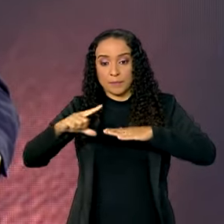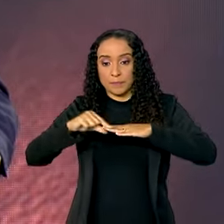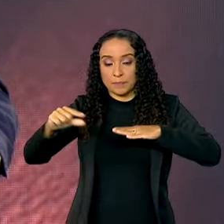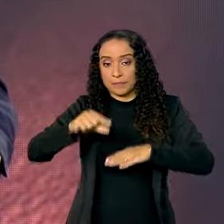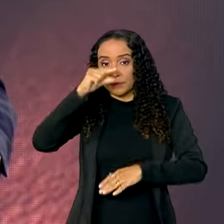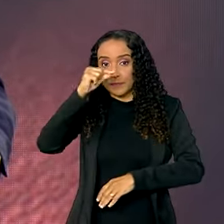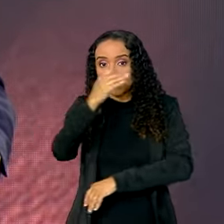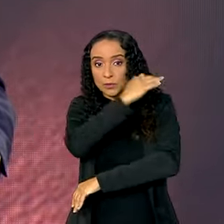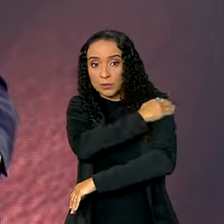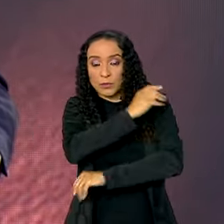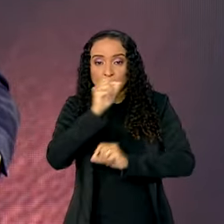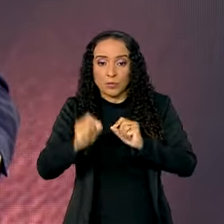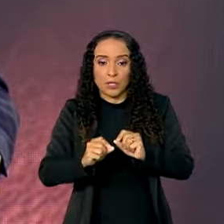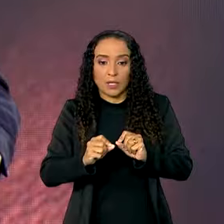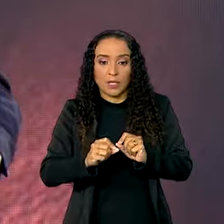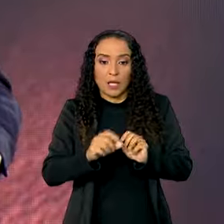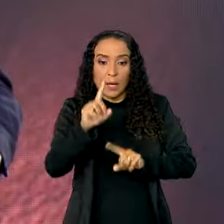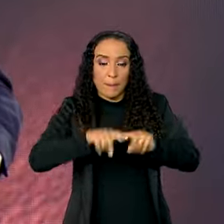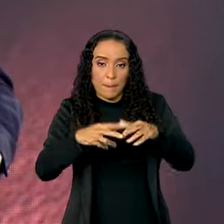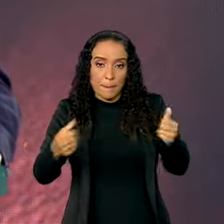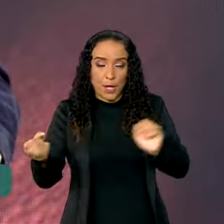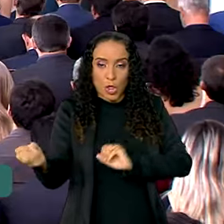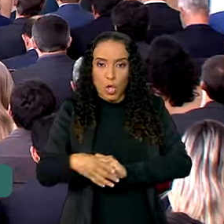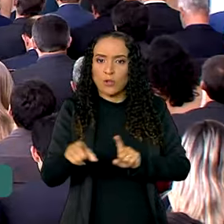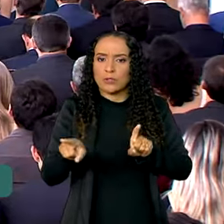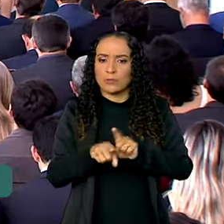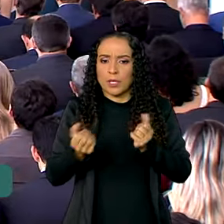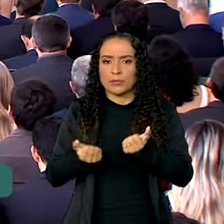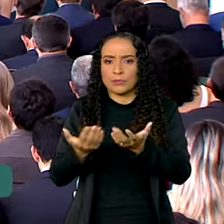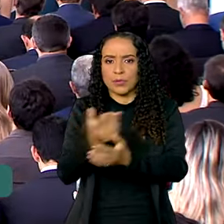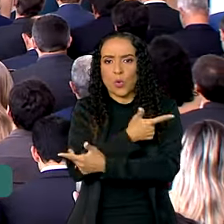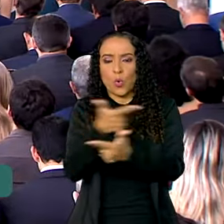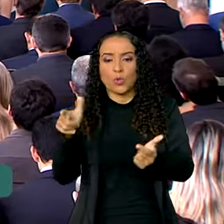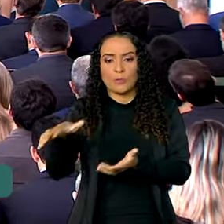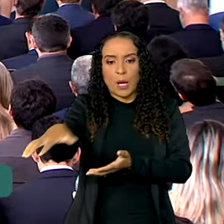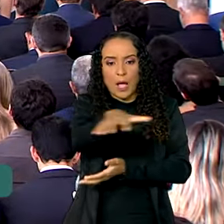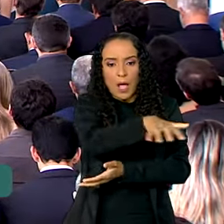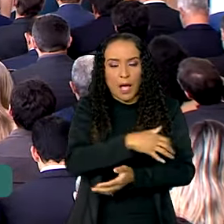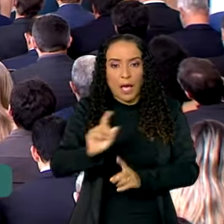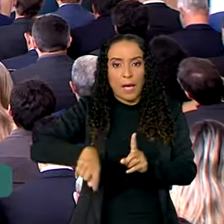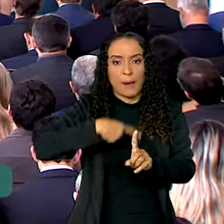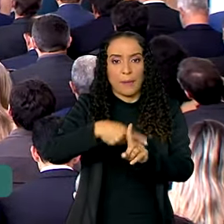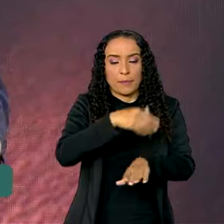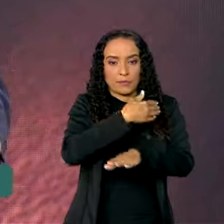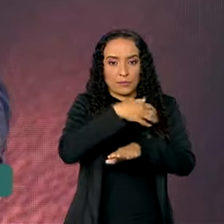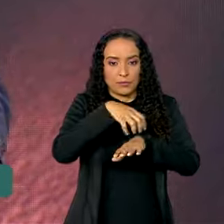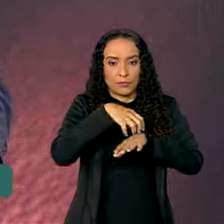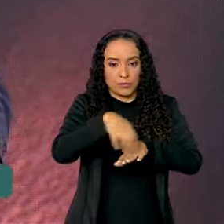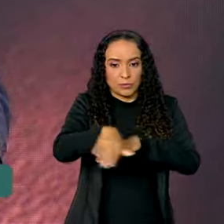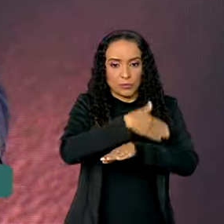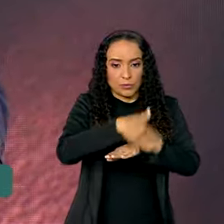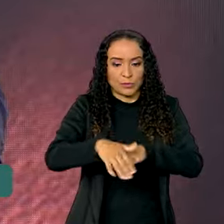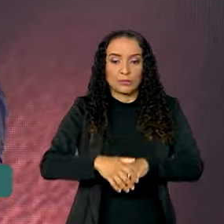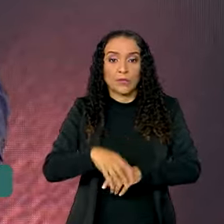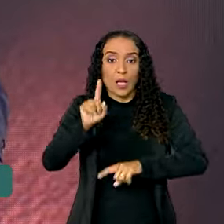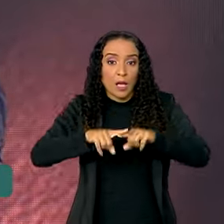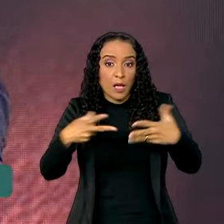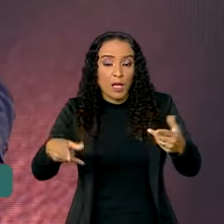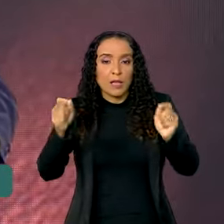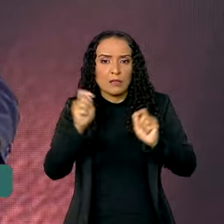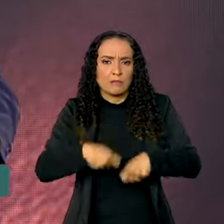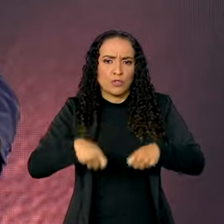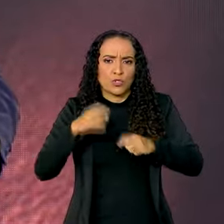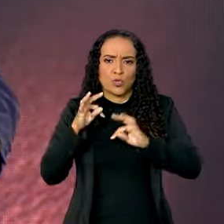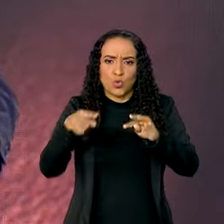Civil, Rui Costa, o novo instrumento atende também outros setores além do rodoviário. Esse instrumento serve para